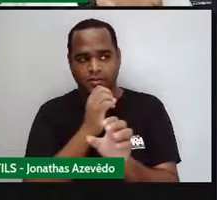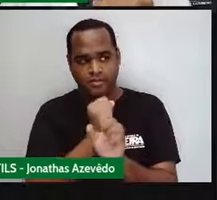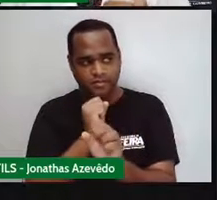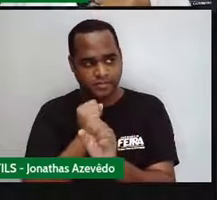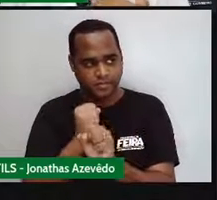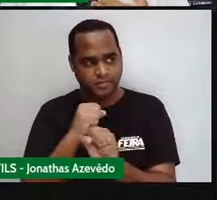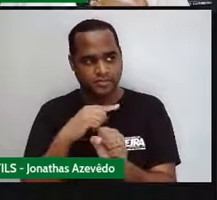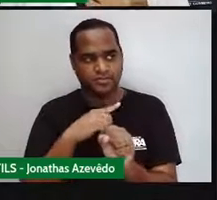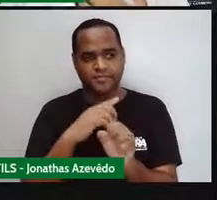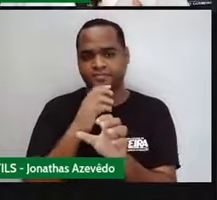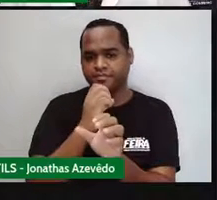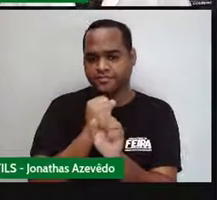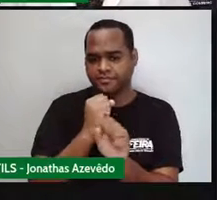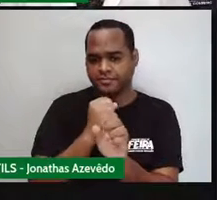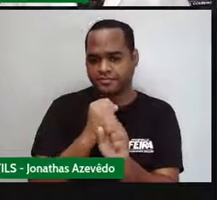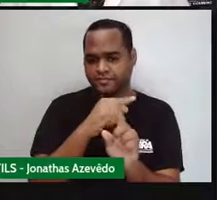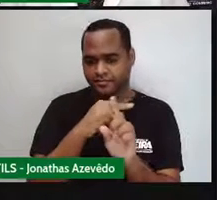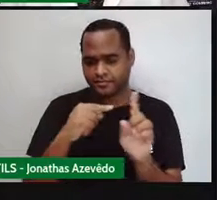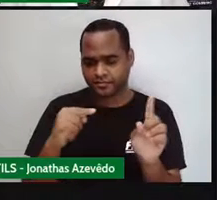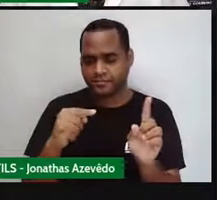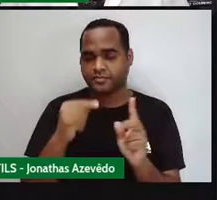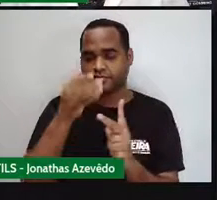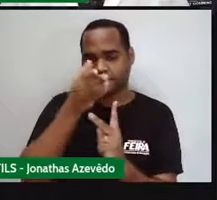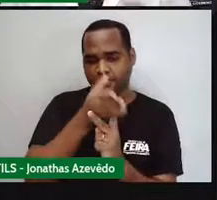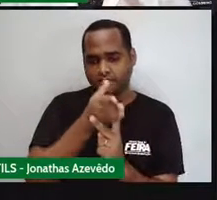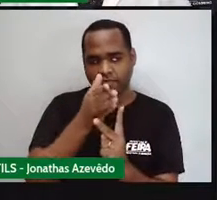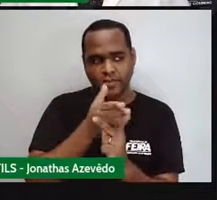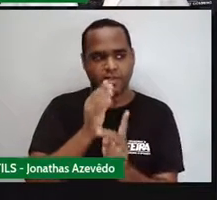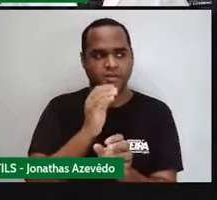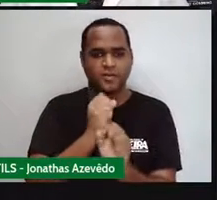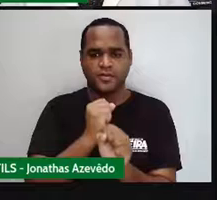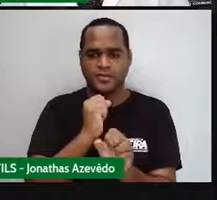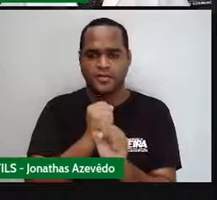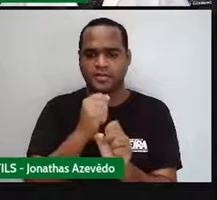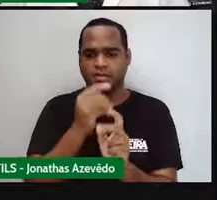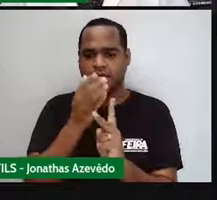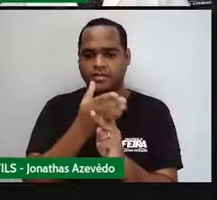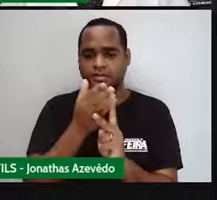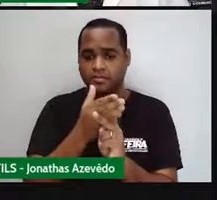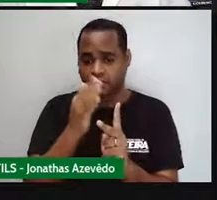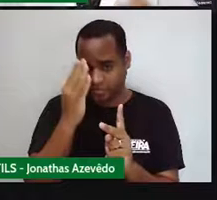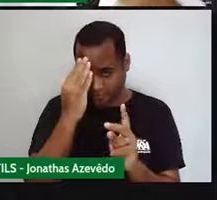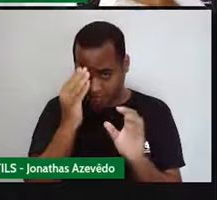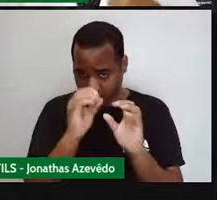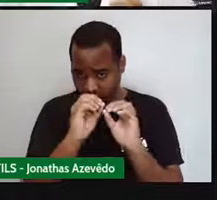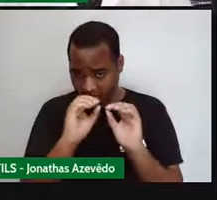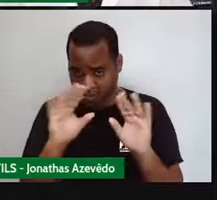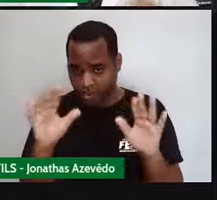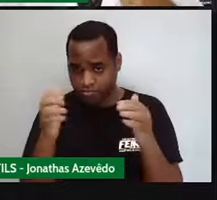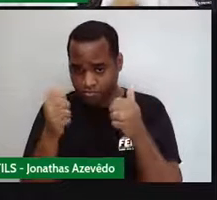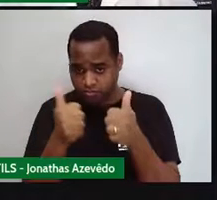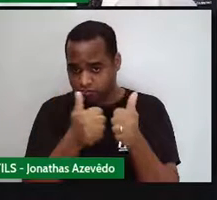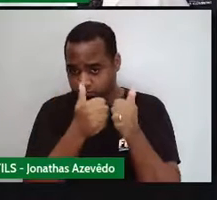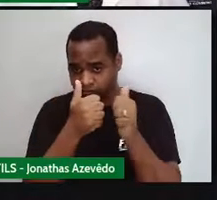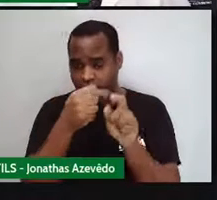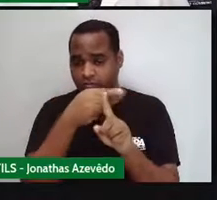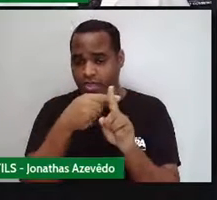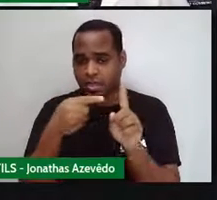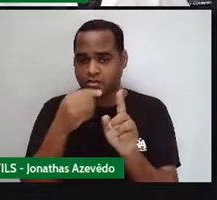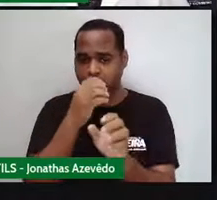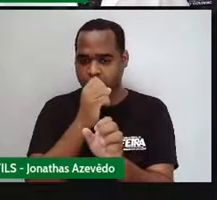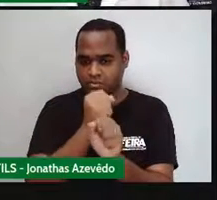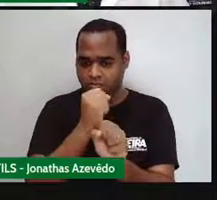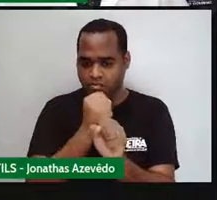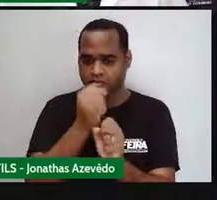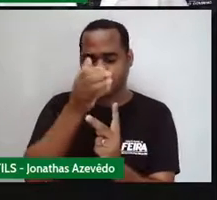dividir por dois. Tudo bem? Até aí, bacana. Então, metade dividir por dois.